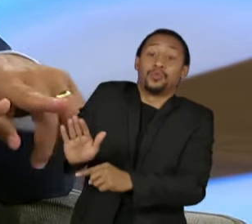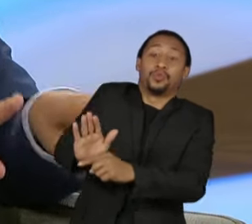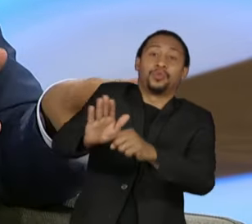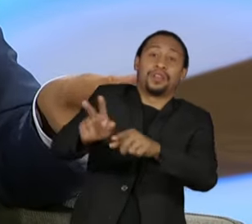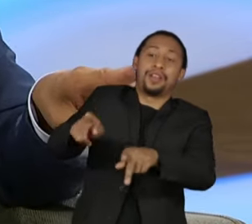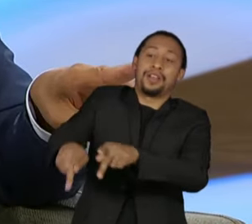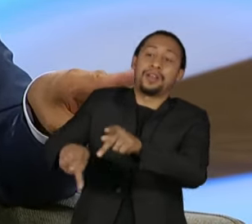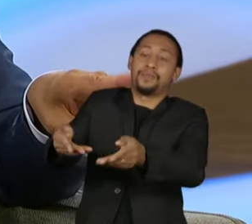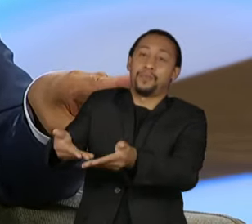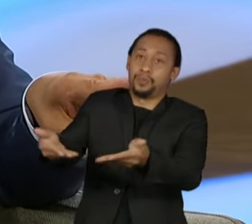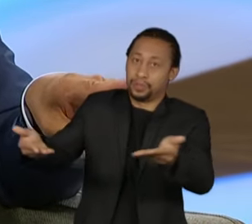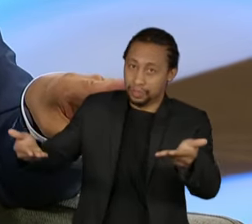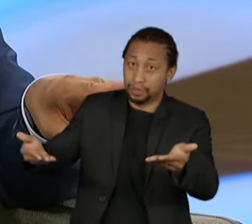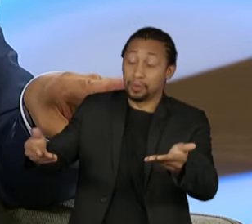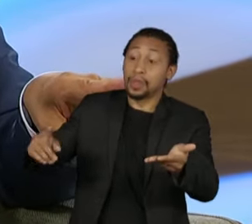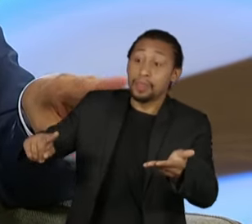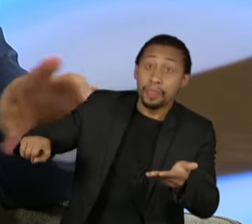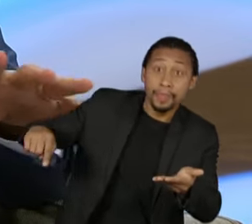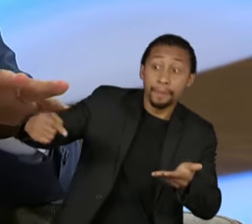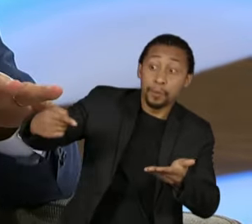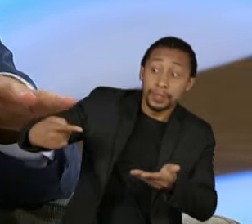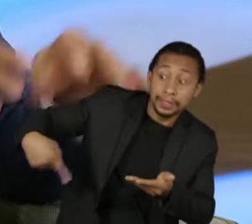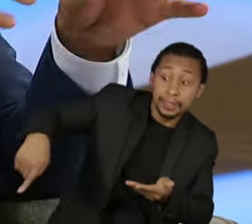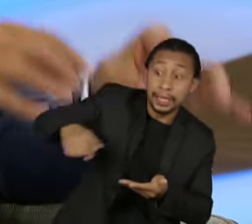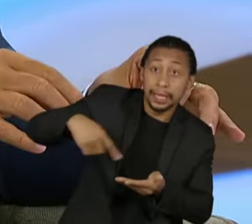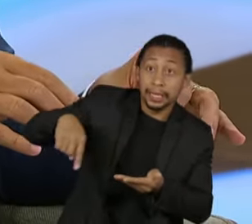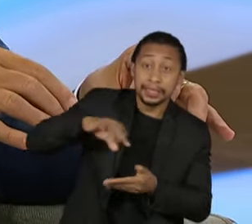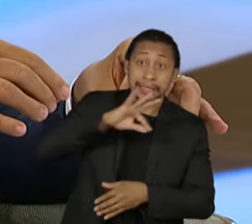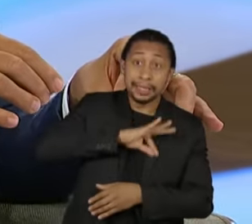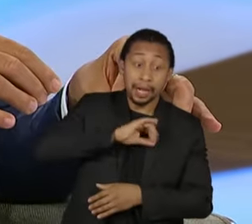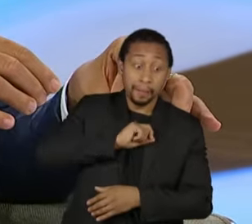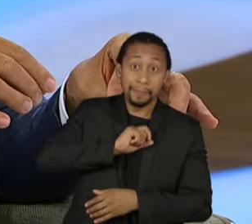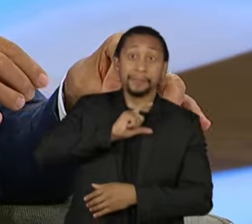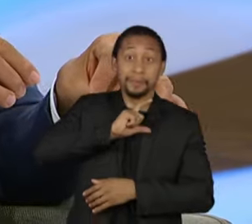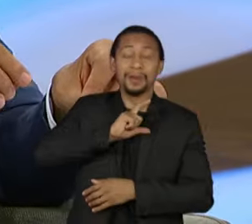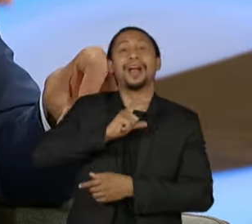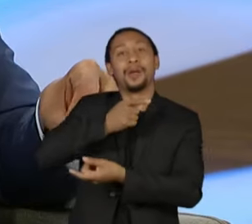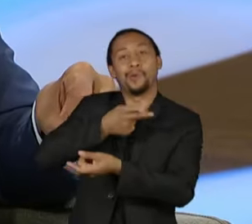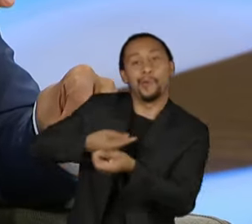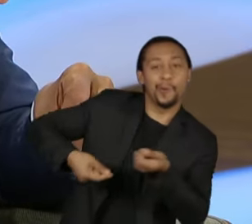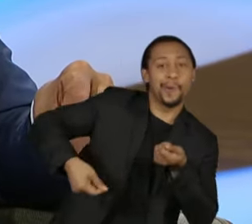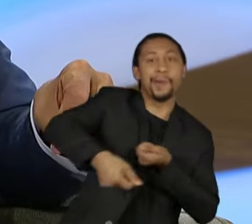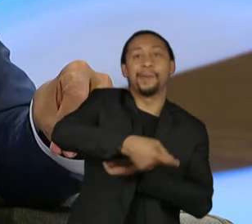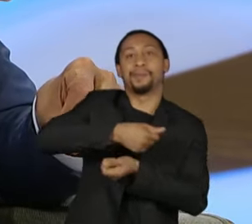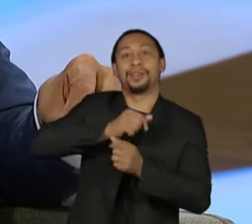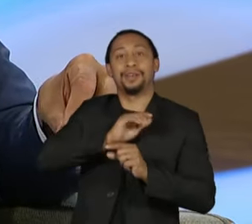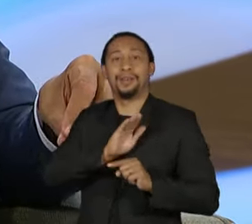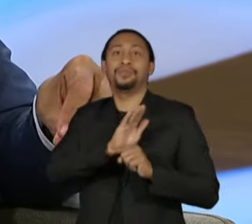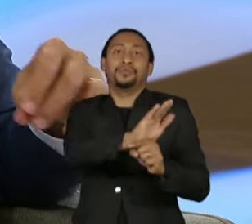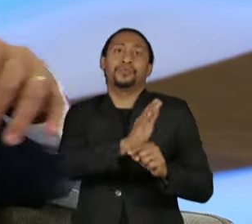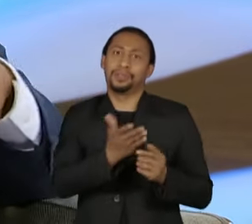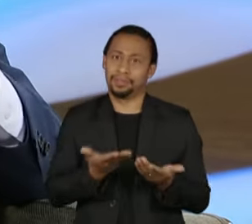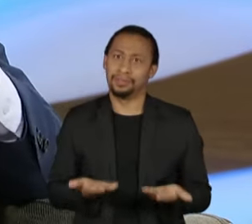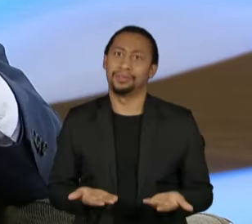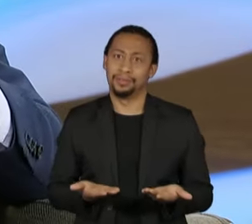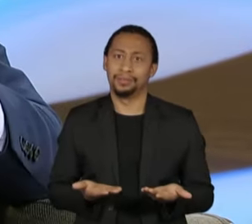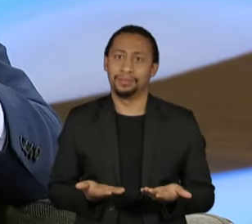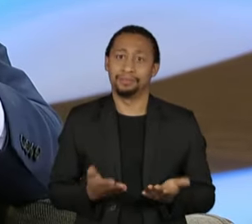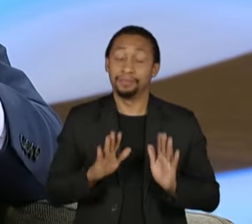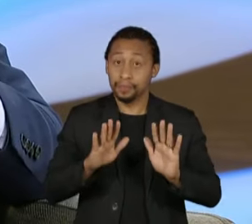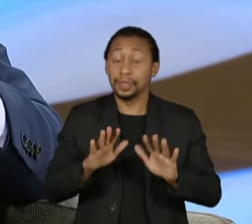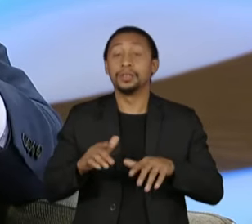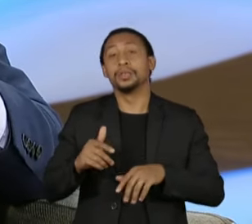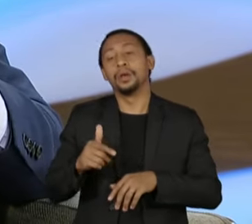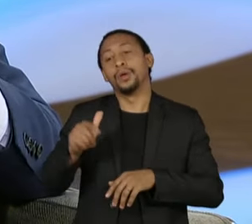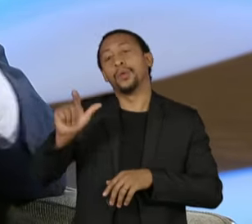fator para ajudar no crescimento da economia. Sai desses 105. De onde sai o dinheiro para as várias